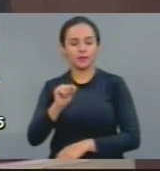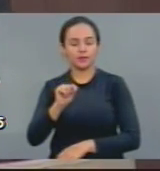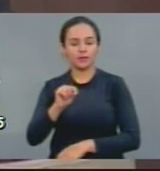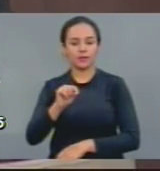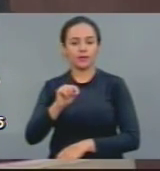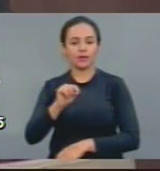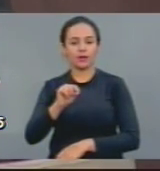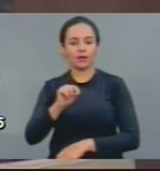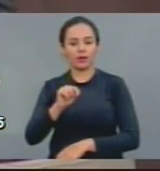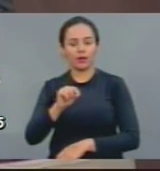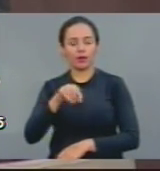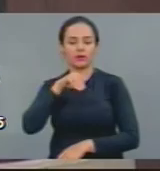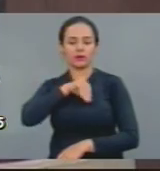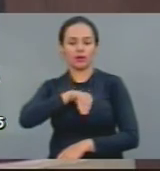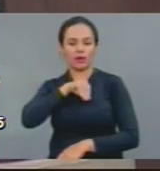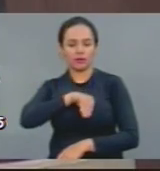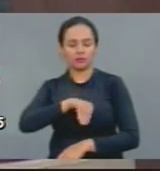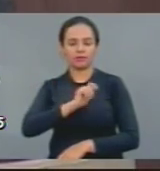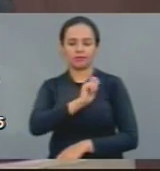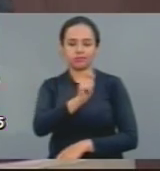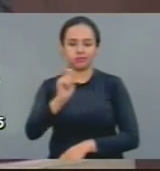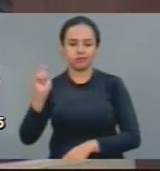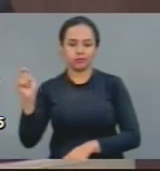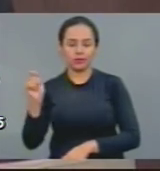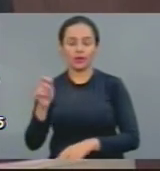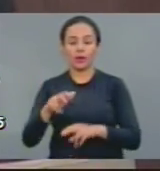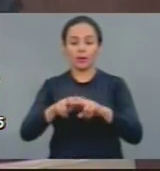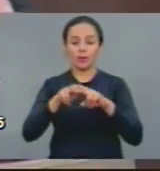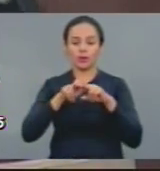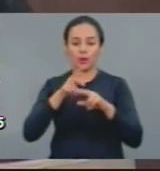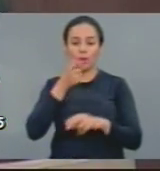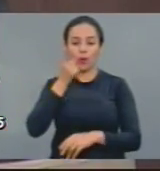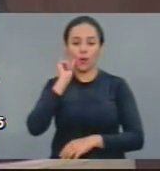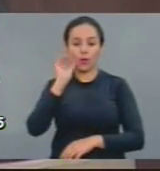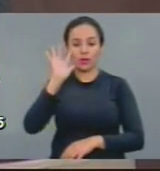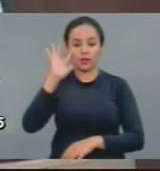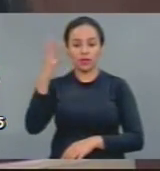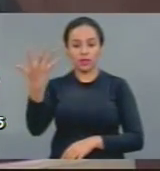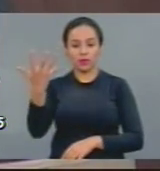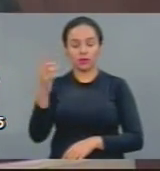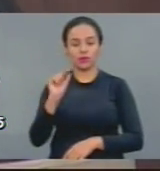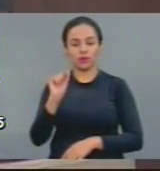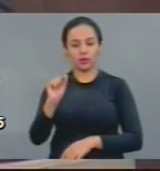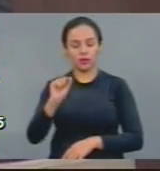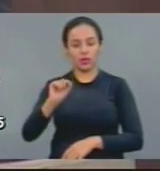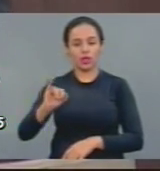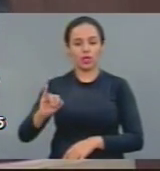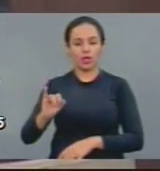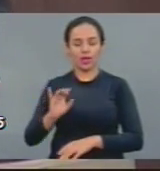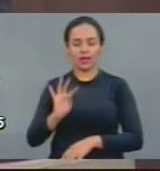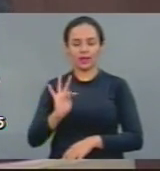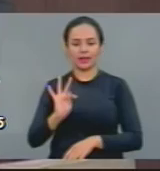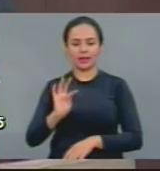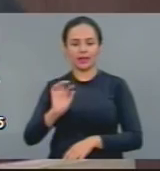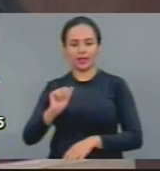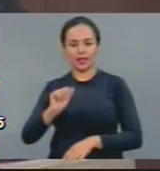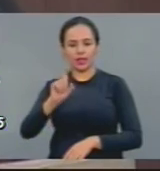aos rentistas. portanto, a decisão de ontem de manter a taxa básica de juros